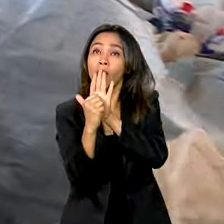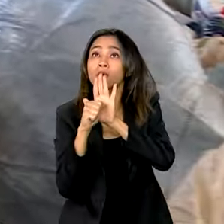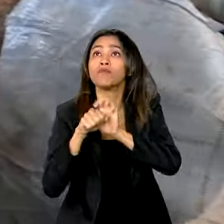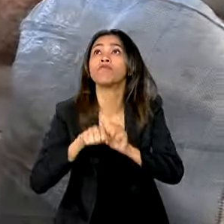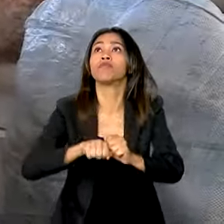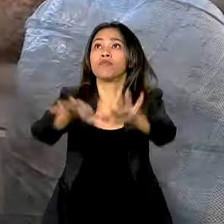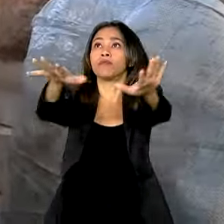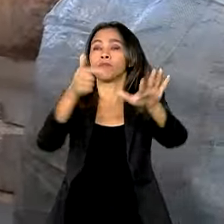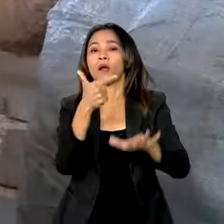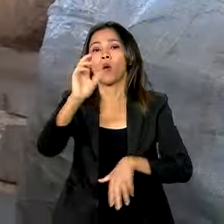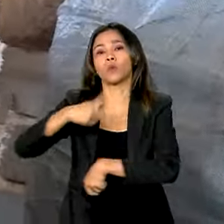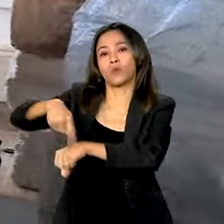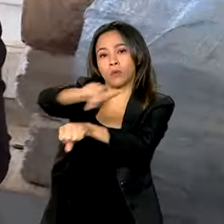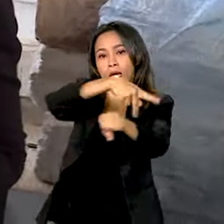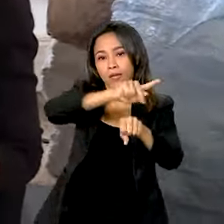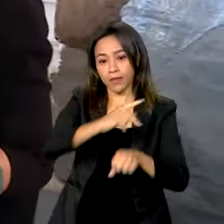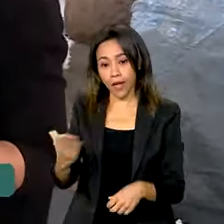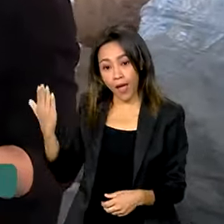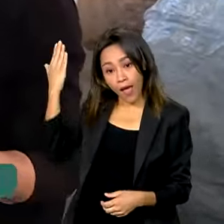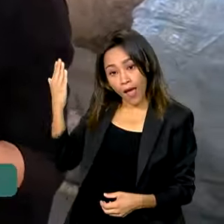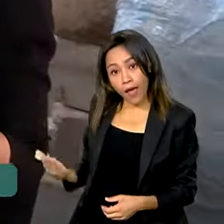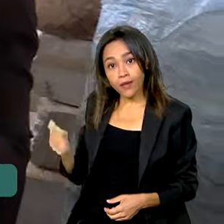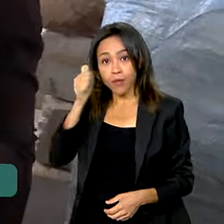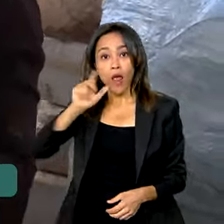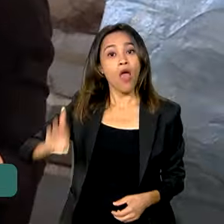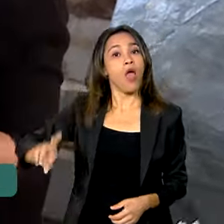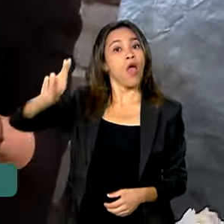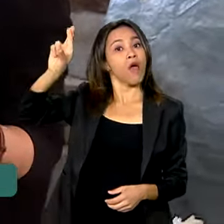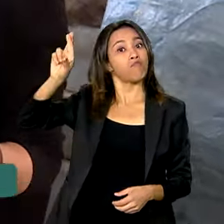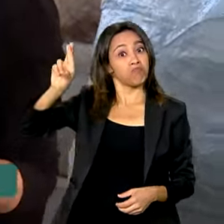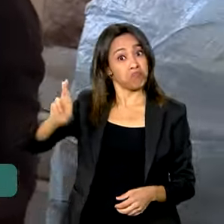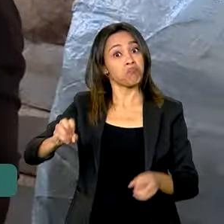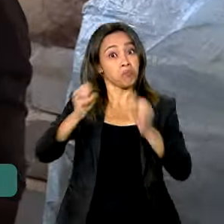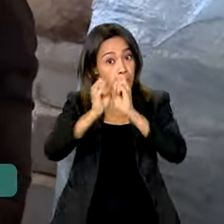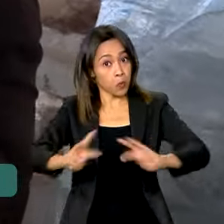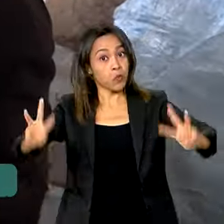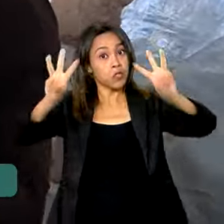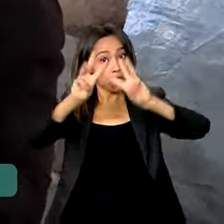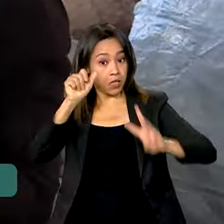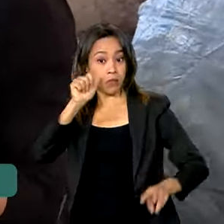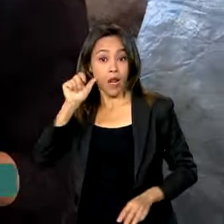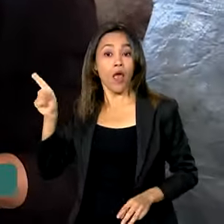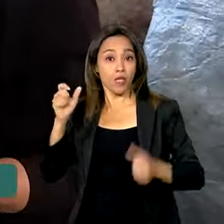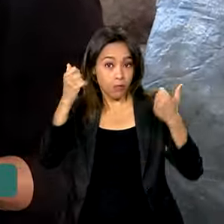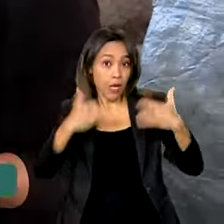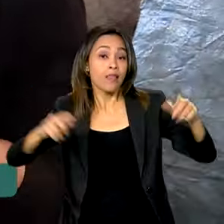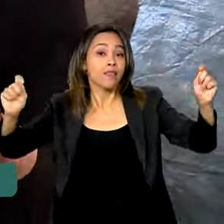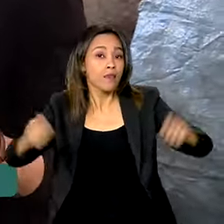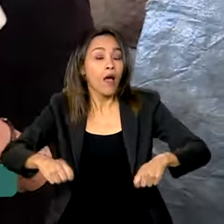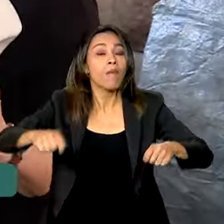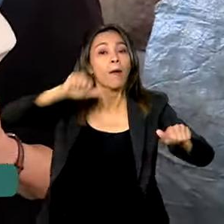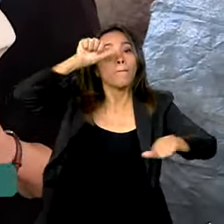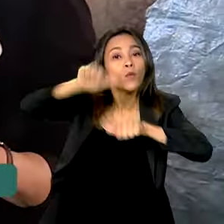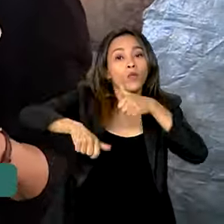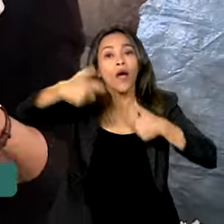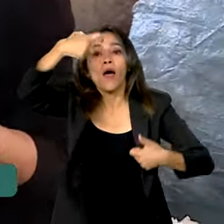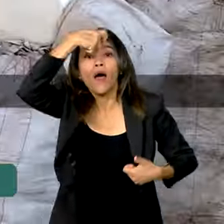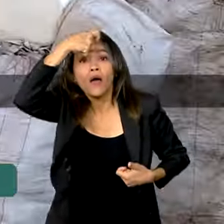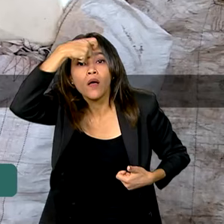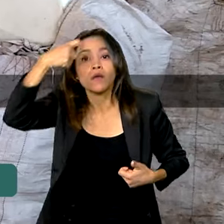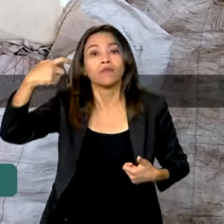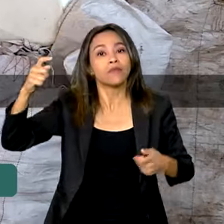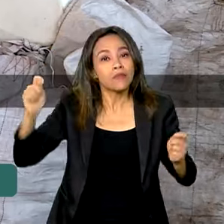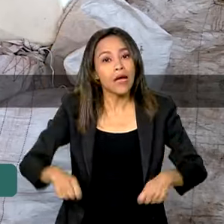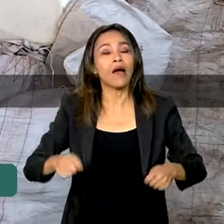países. Para a representante das Nações Unidas, é possível mudar a mentalidade de consumo e produzir menos lixo.